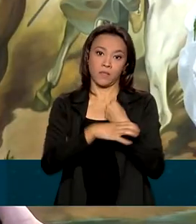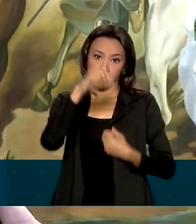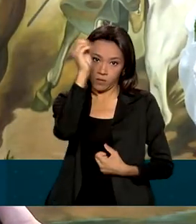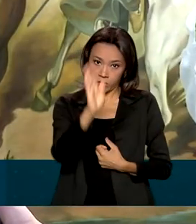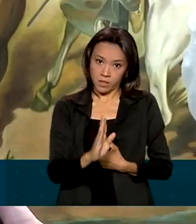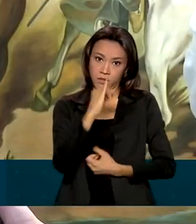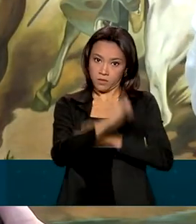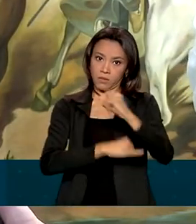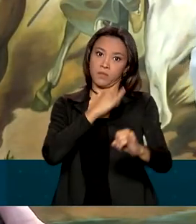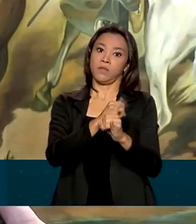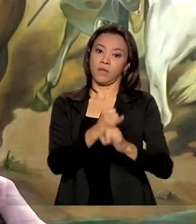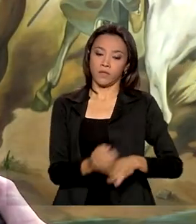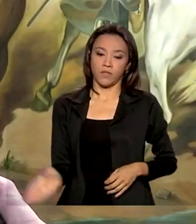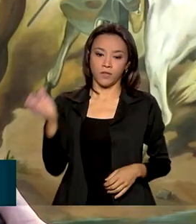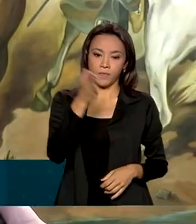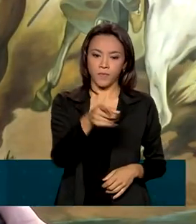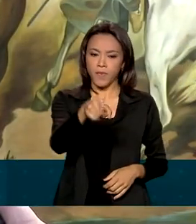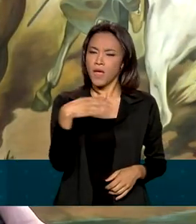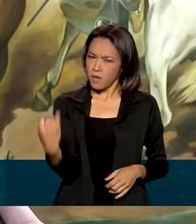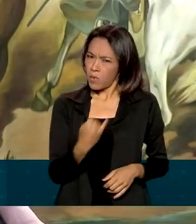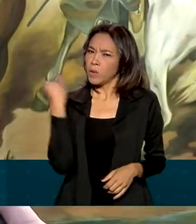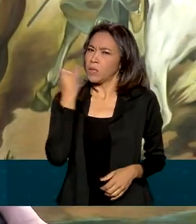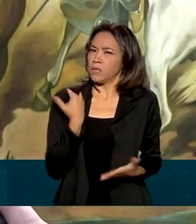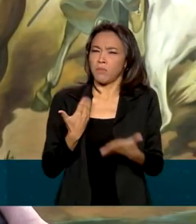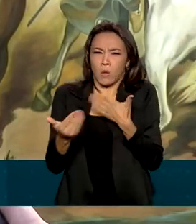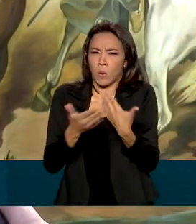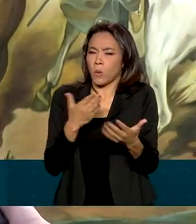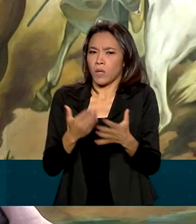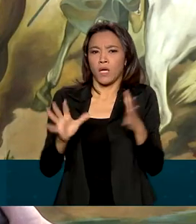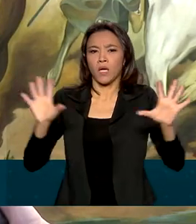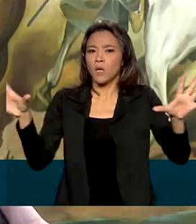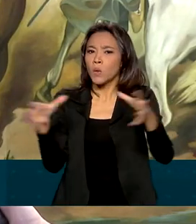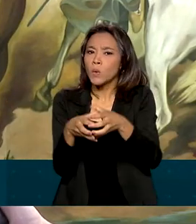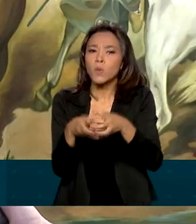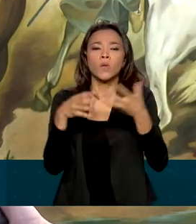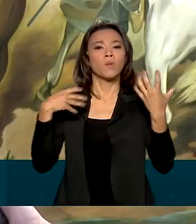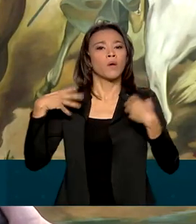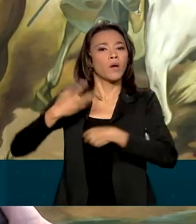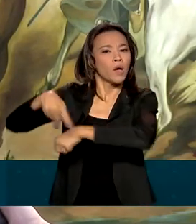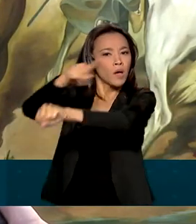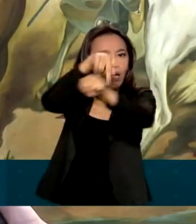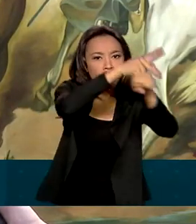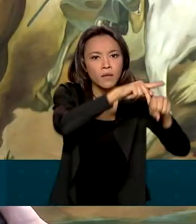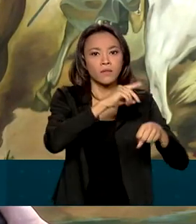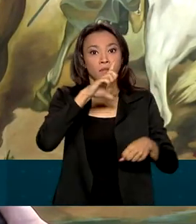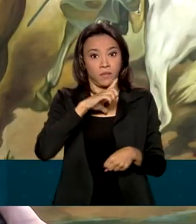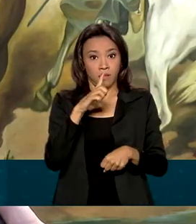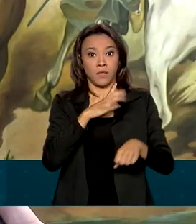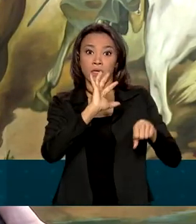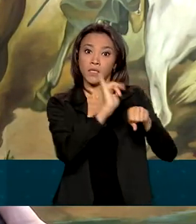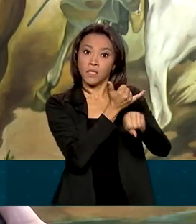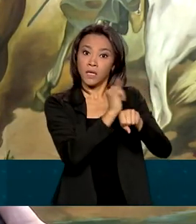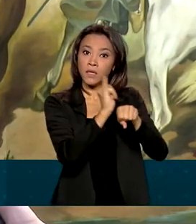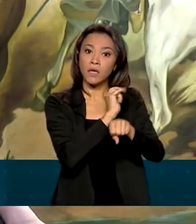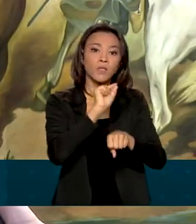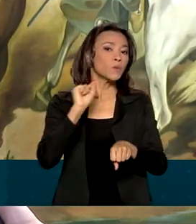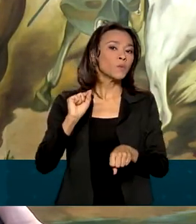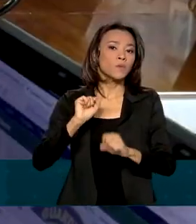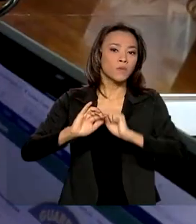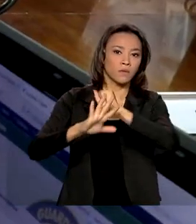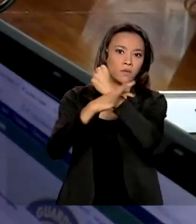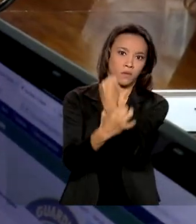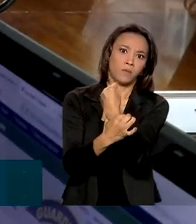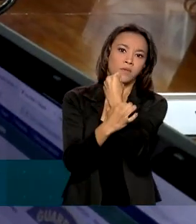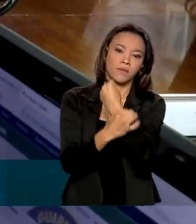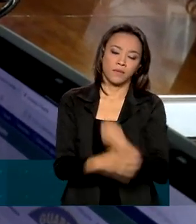É muito importante para qualquer país, para qualquer organização, poder contar com ferramentas, sistemas e segurança de informação.